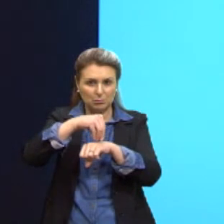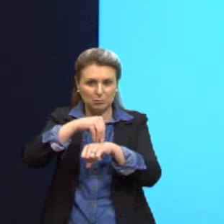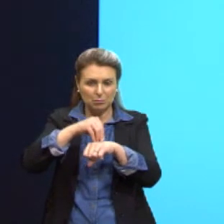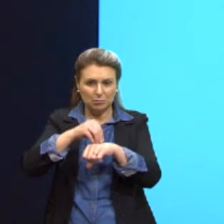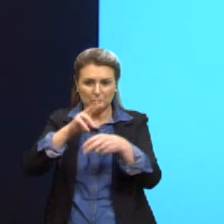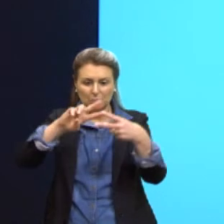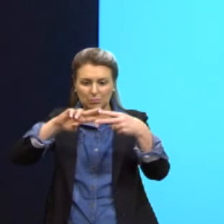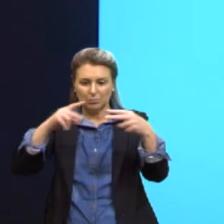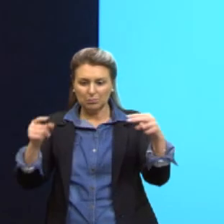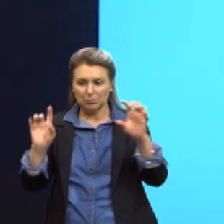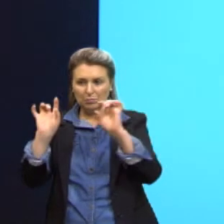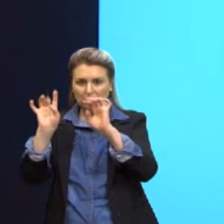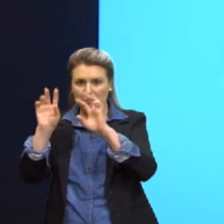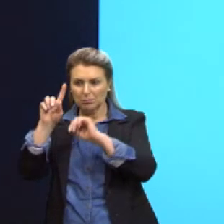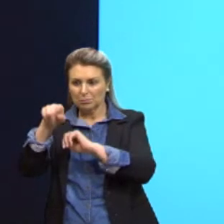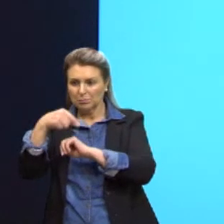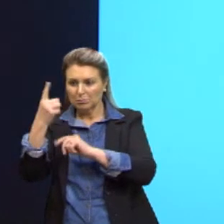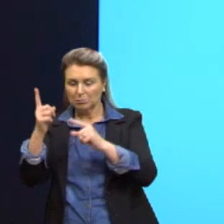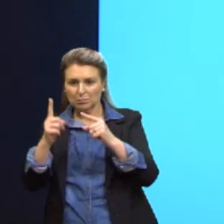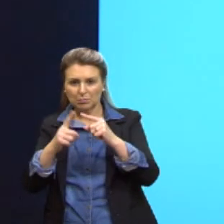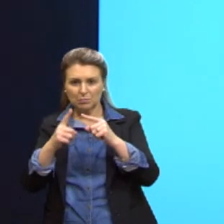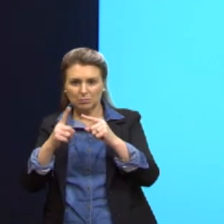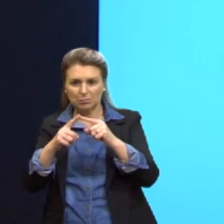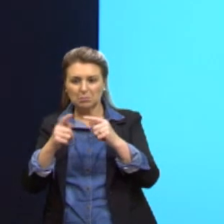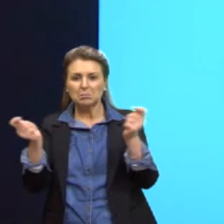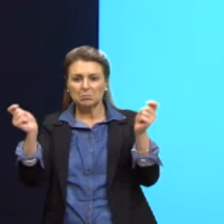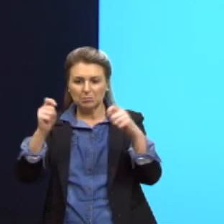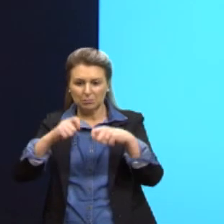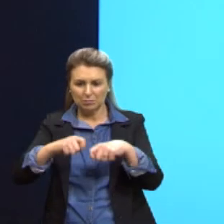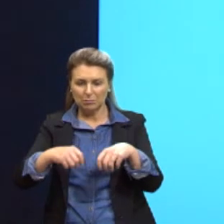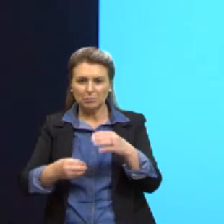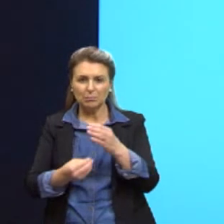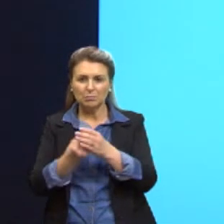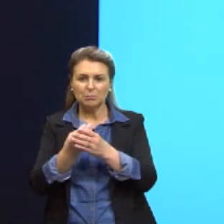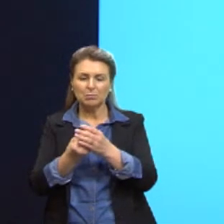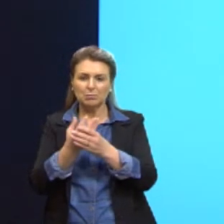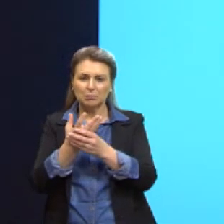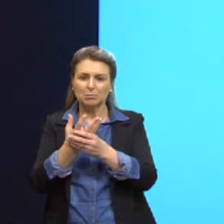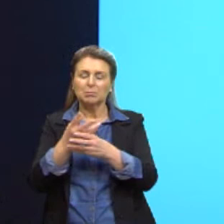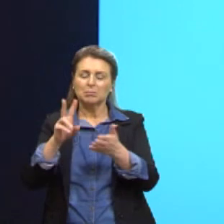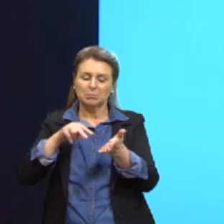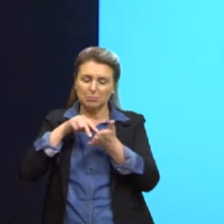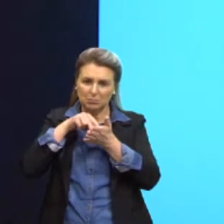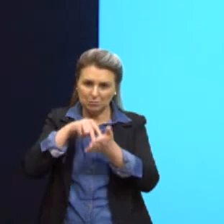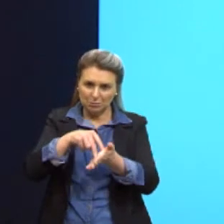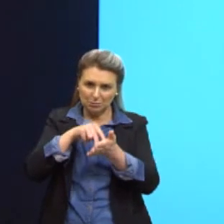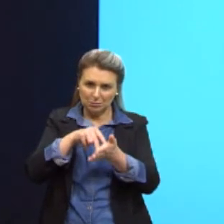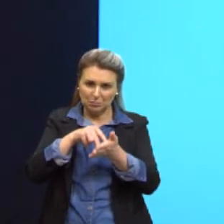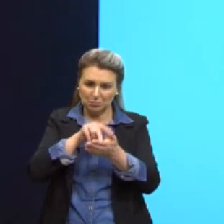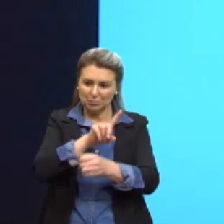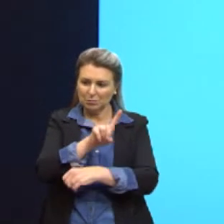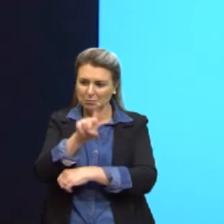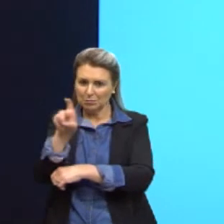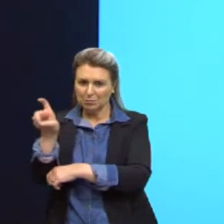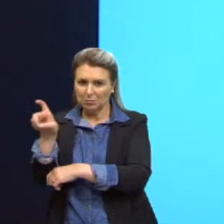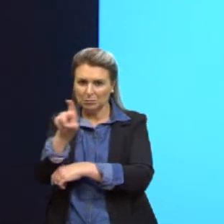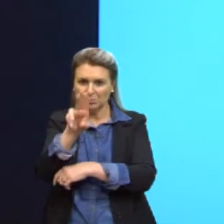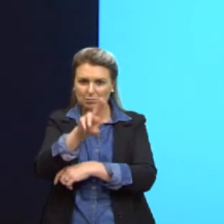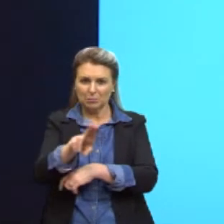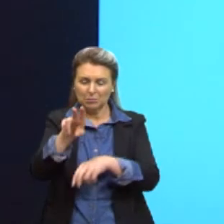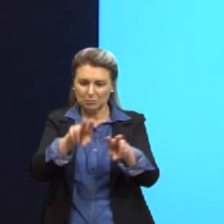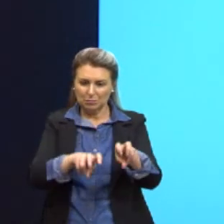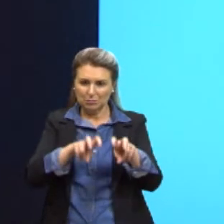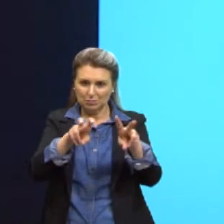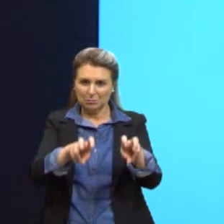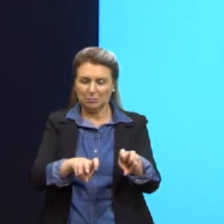específico de outra espécie, possibilitando a produção da enzima de resistência ao herbicida. Letra E,